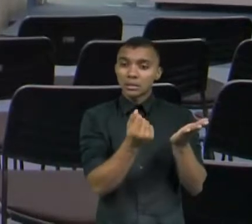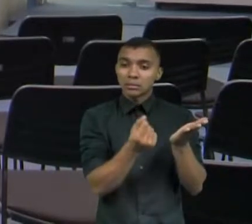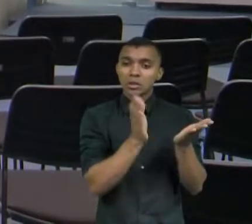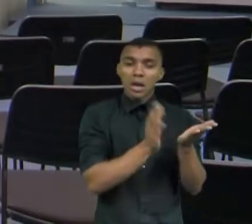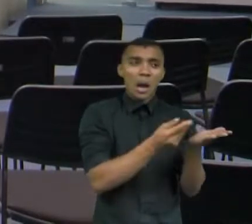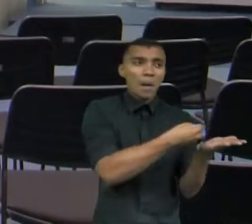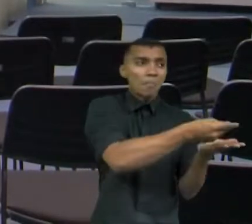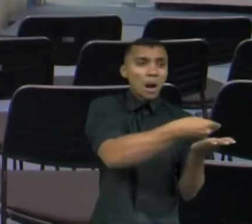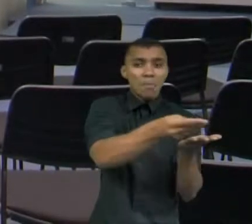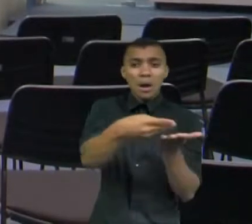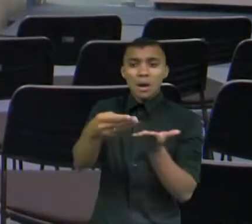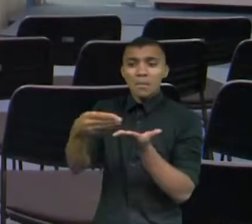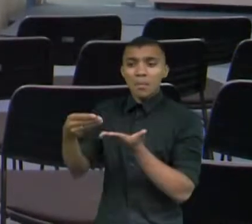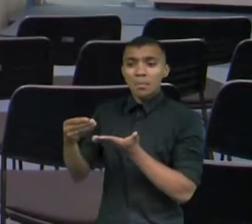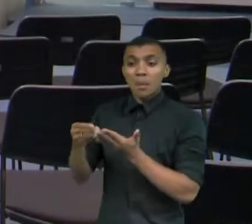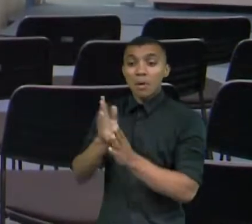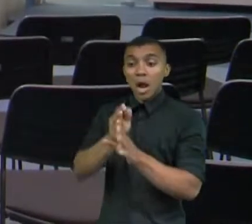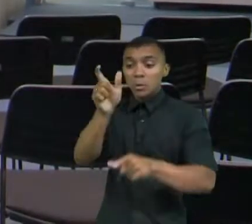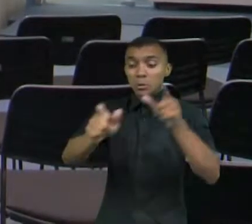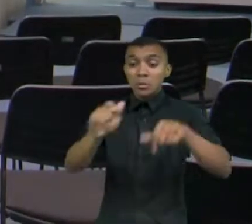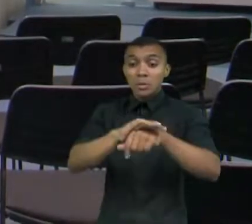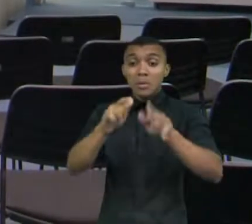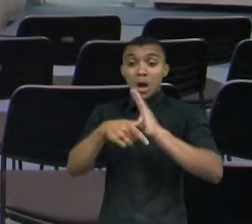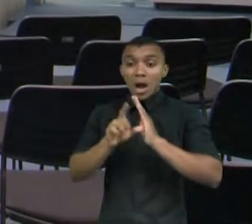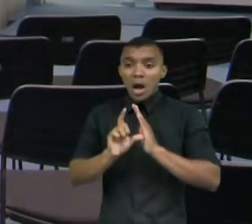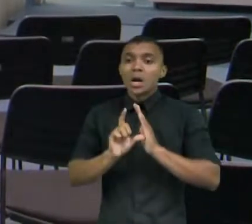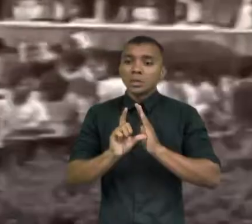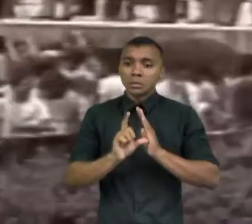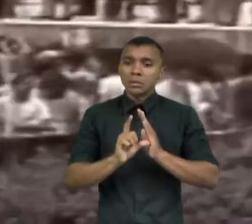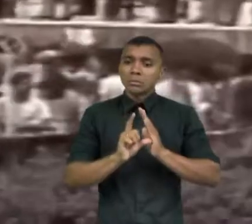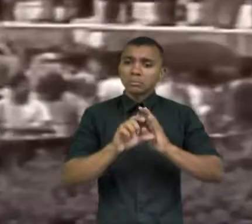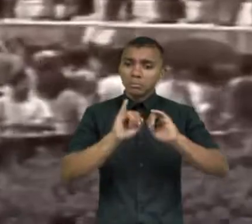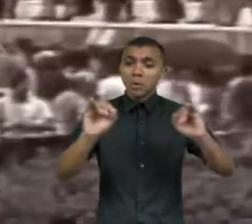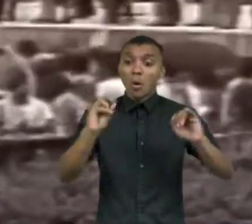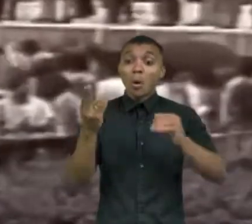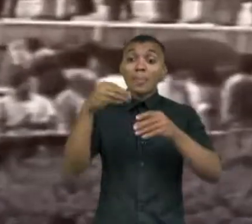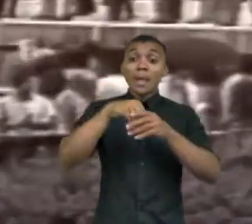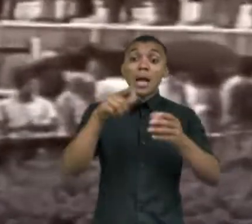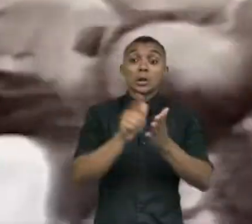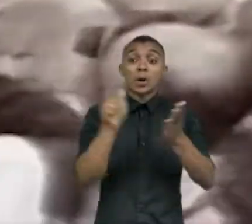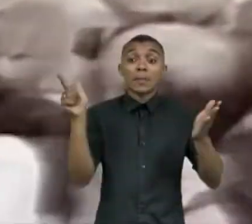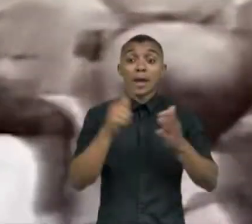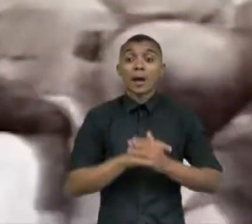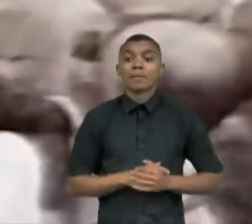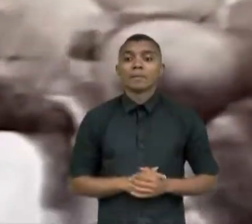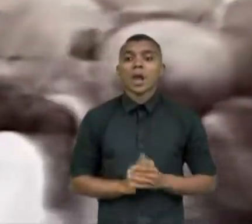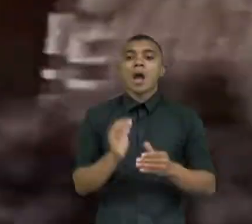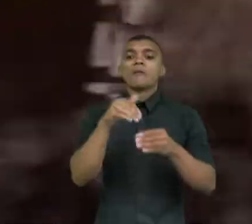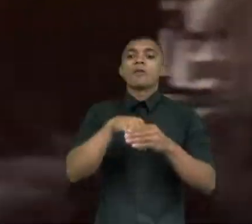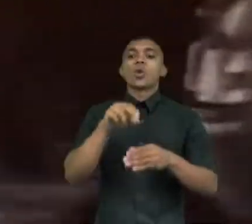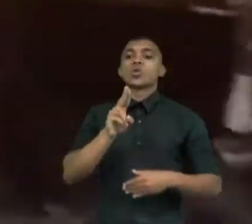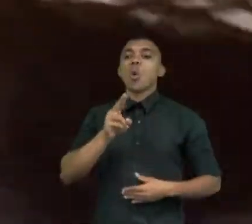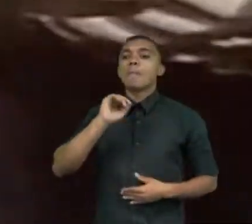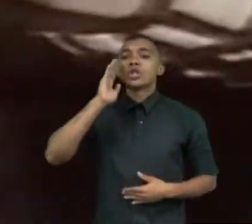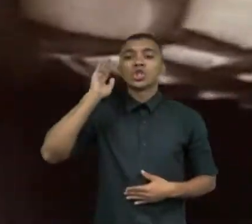previamente por candidatos ou publicada nos jornais. O voto direto para presidente, vice-presidente, apareceu